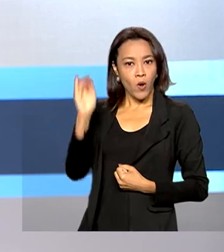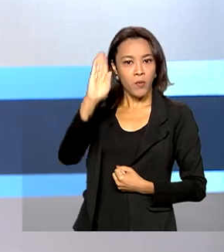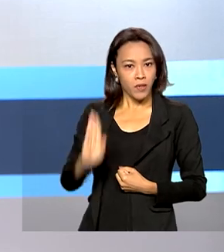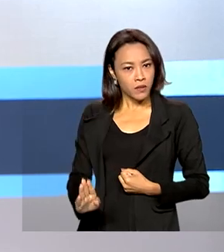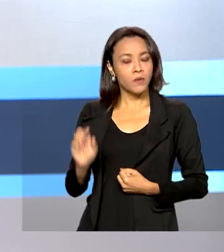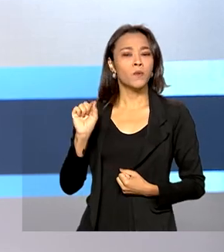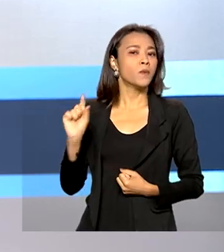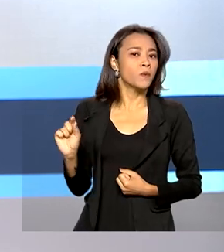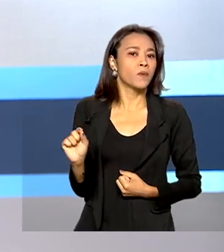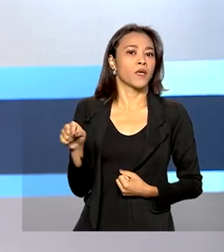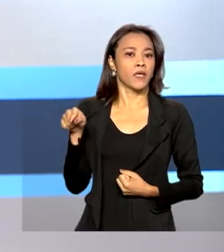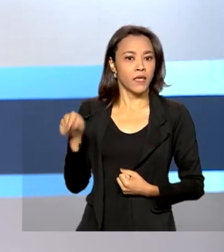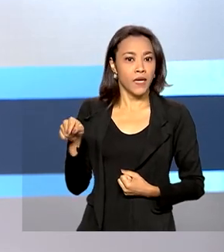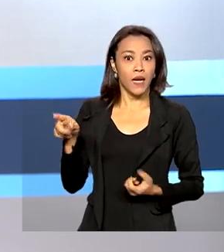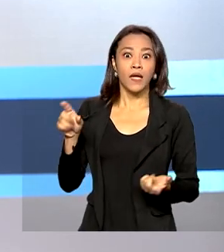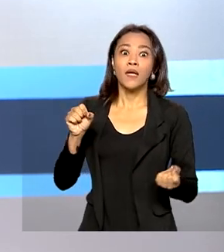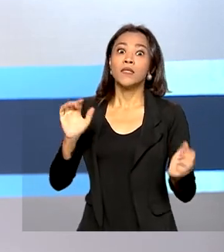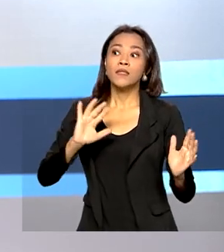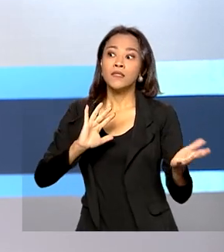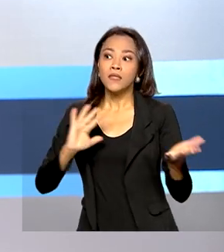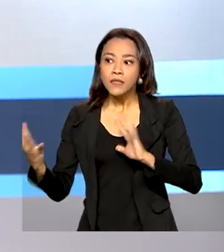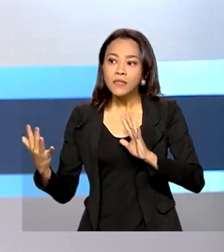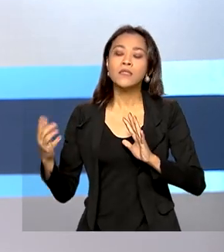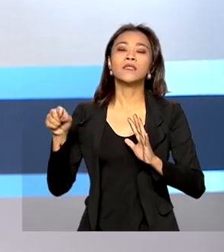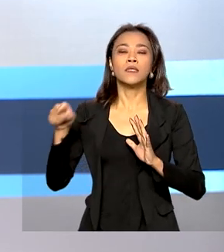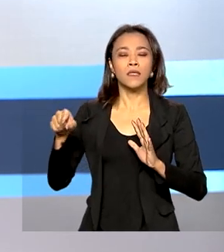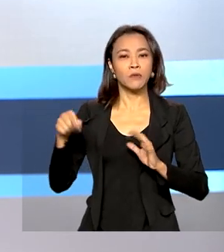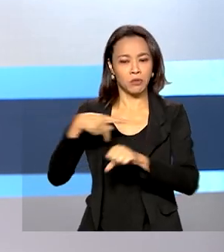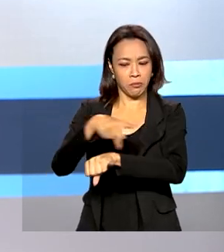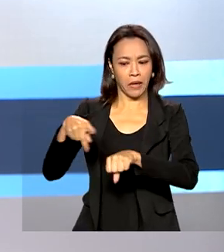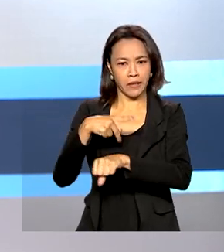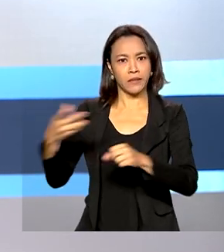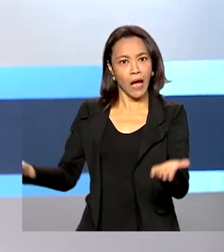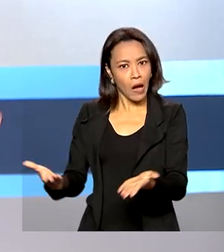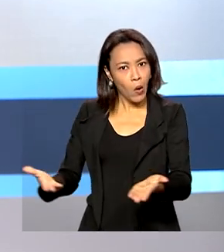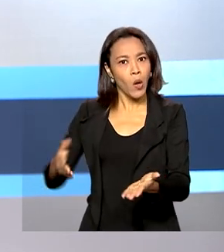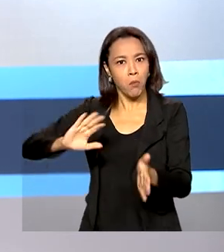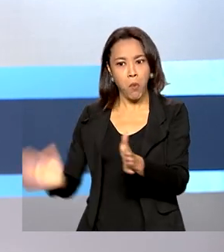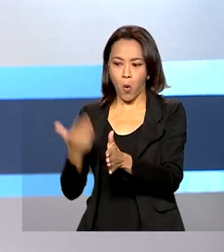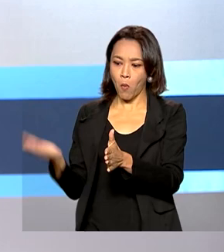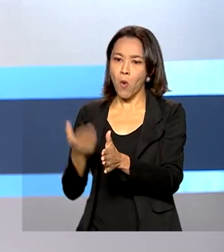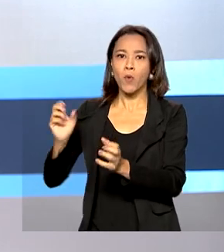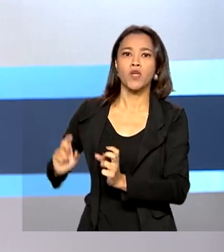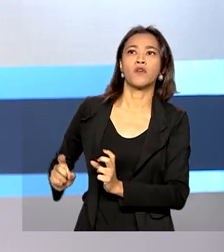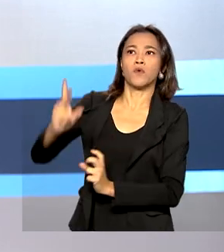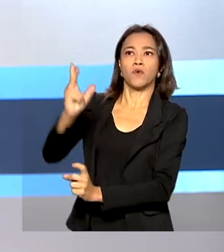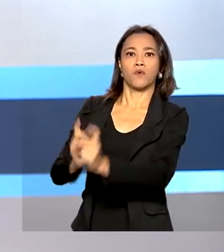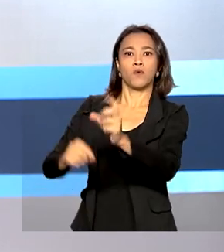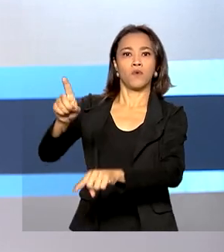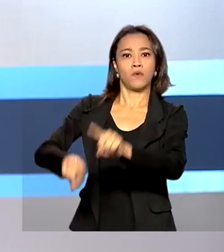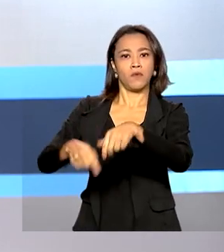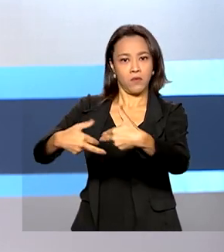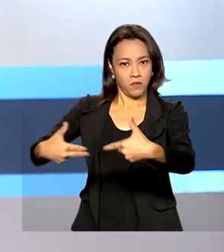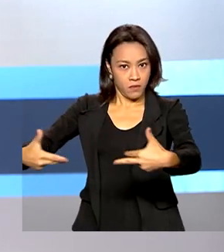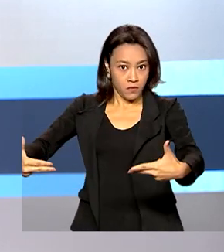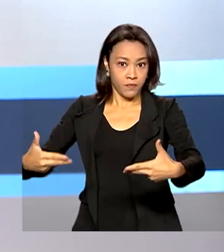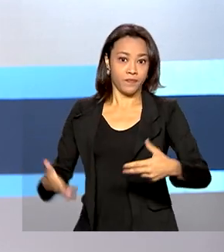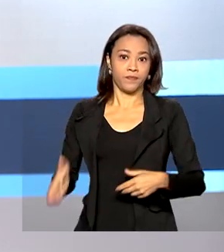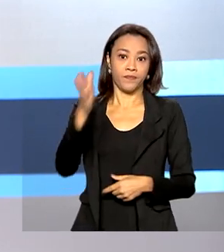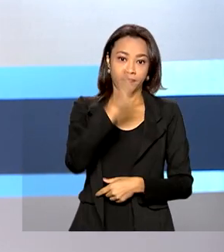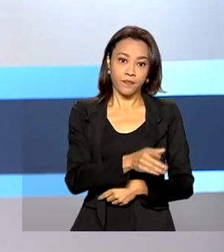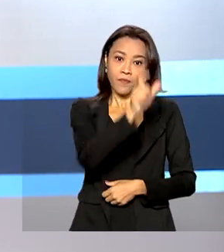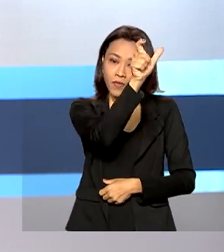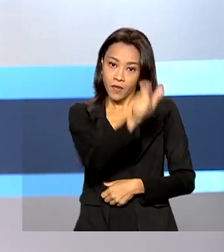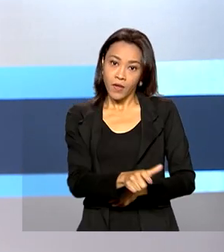perspectiva de transição de país importador de vacinas a país exportador de imunizantes. Adhanom e o